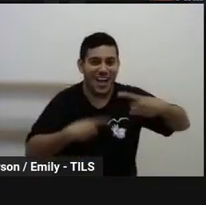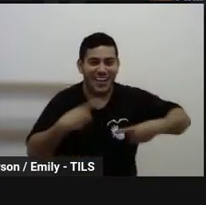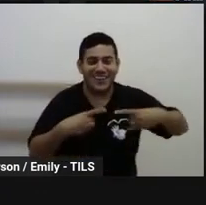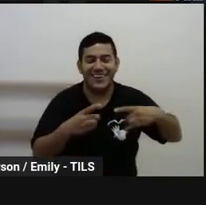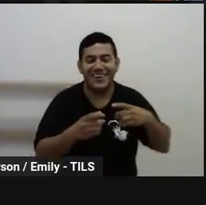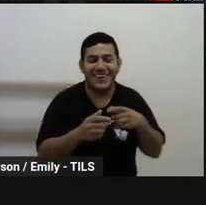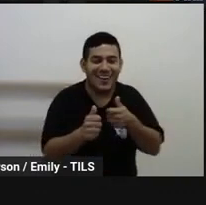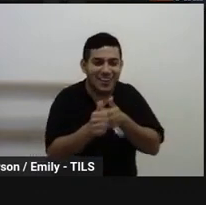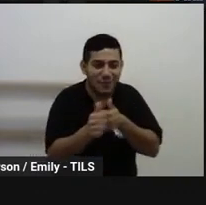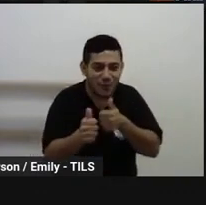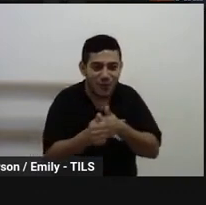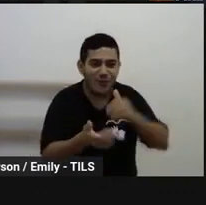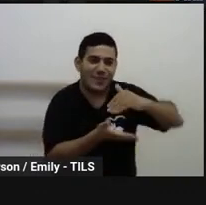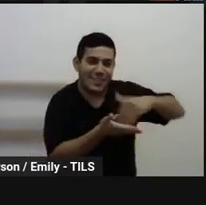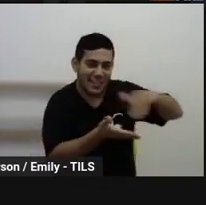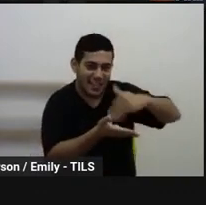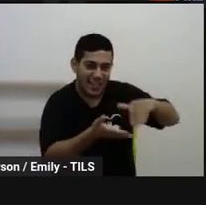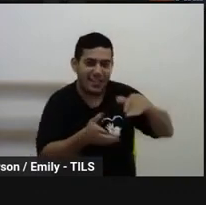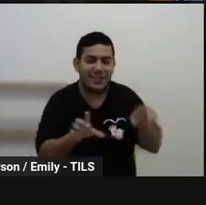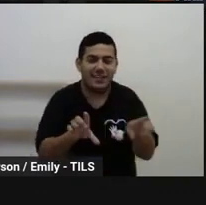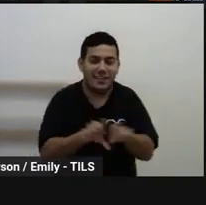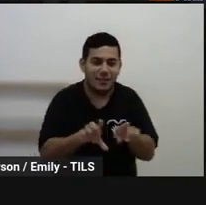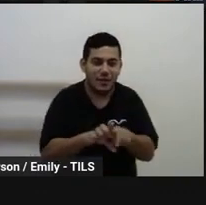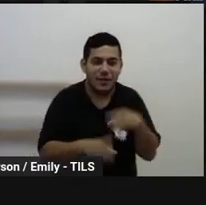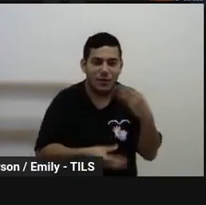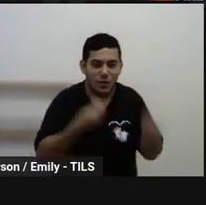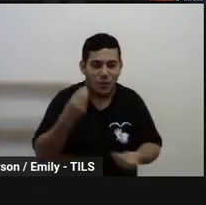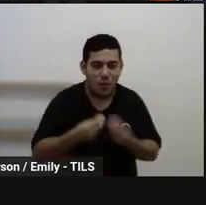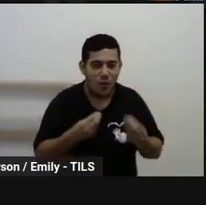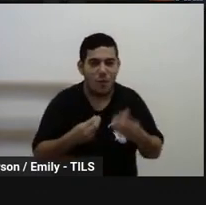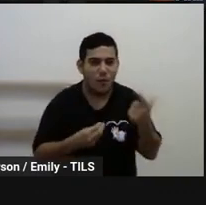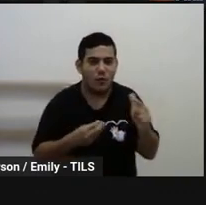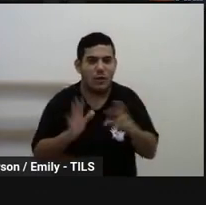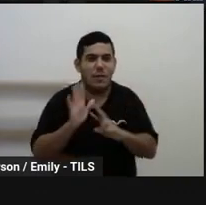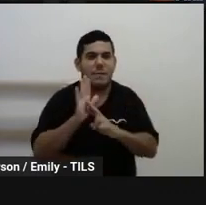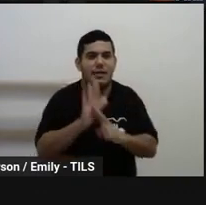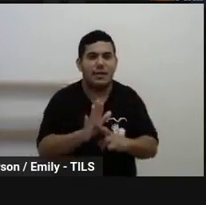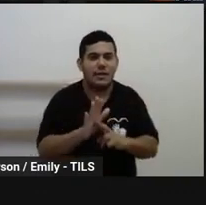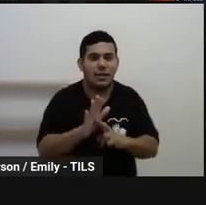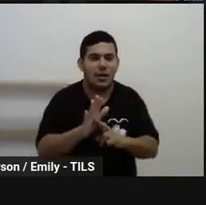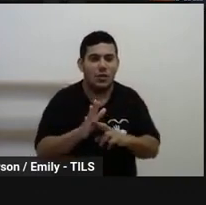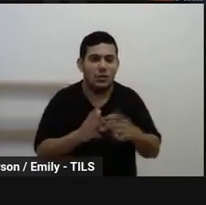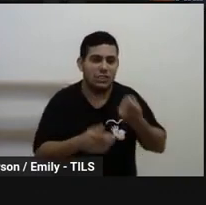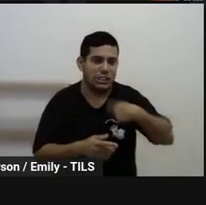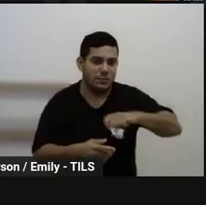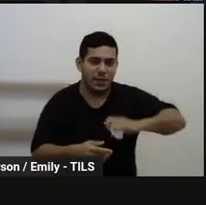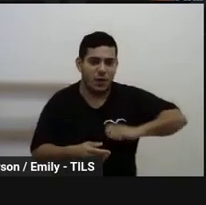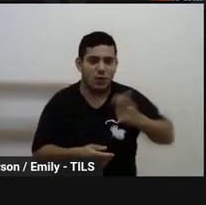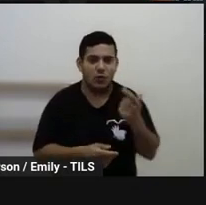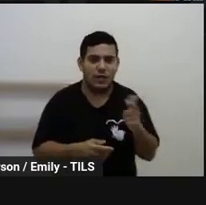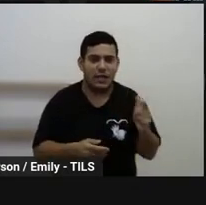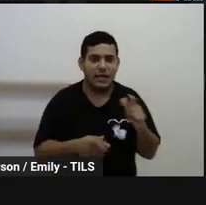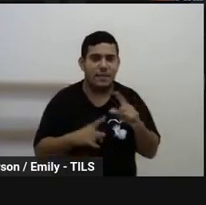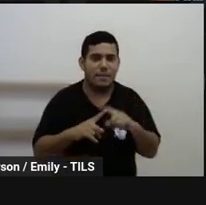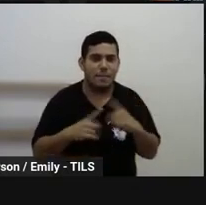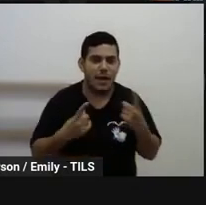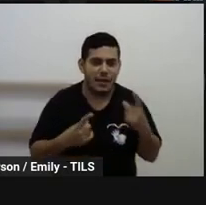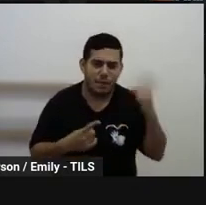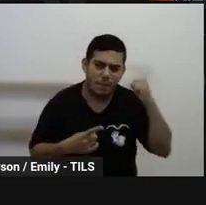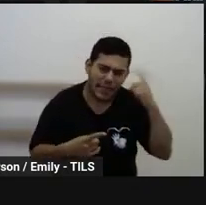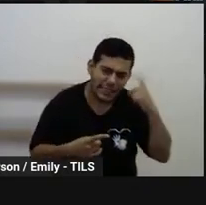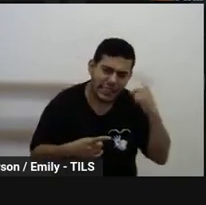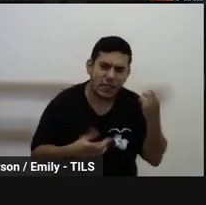aqui com a secretaria, né, a gente não tem uma representação de espanhol, porém, nós temos pensado